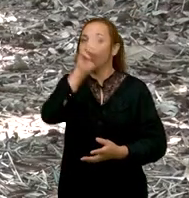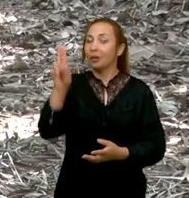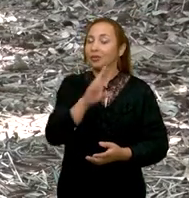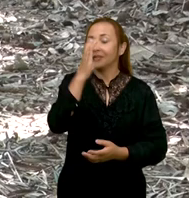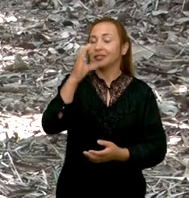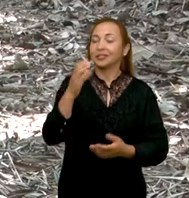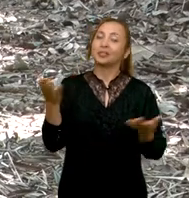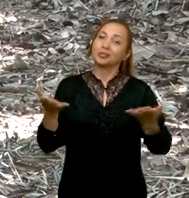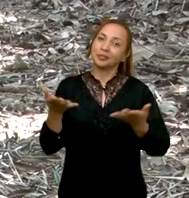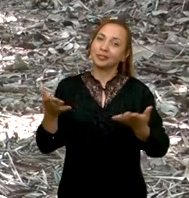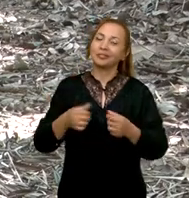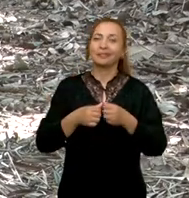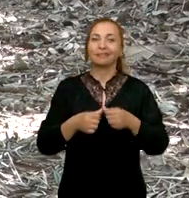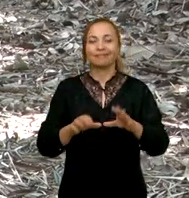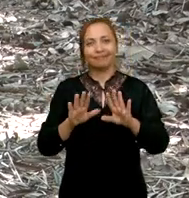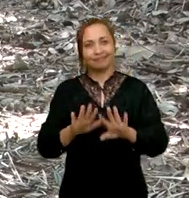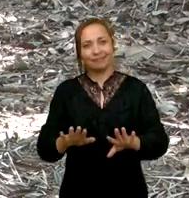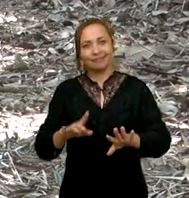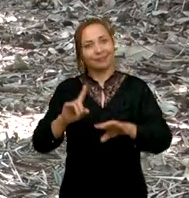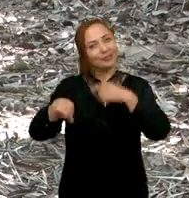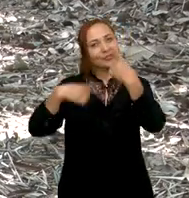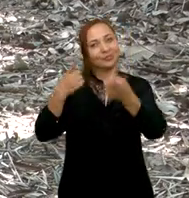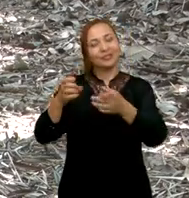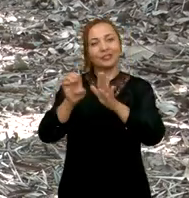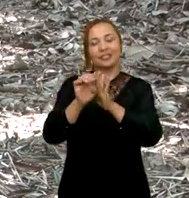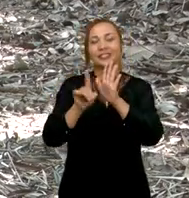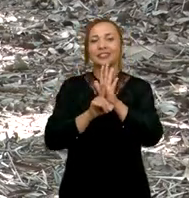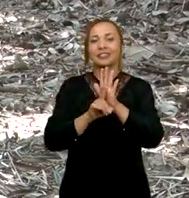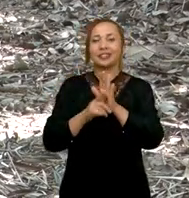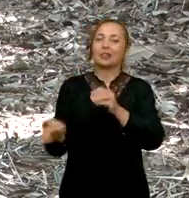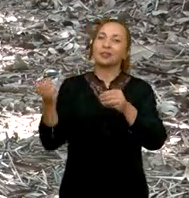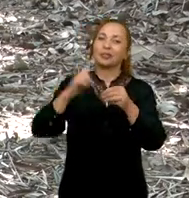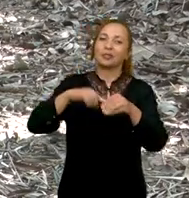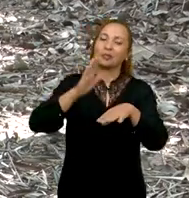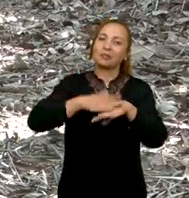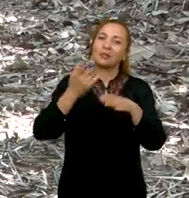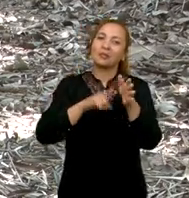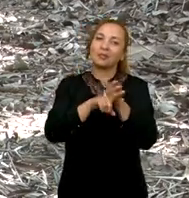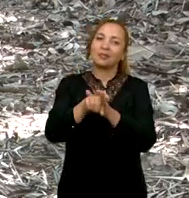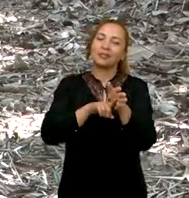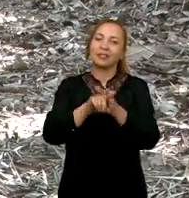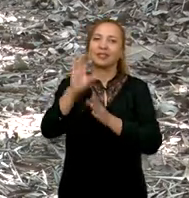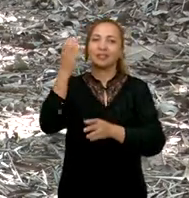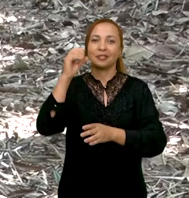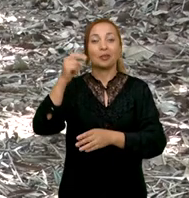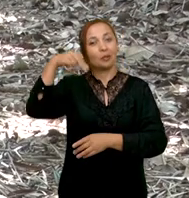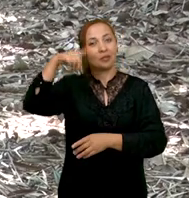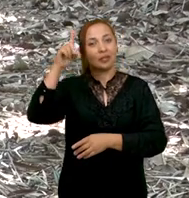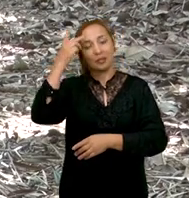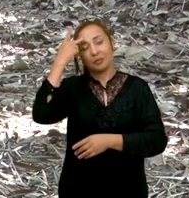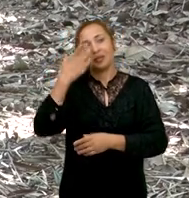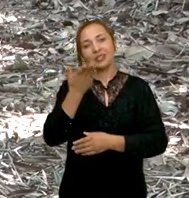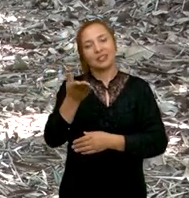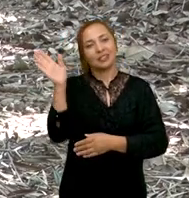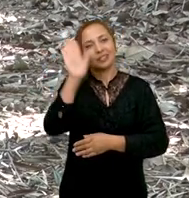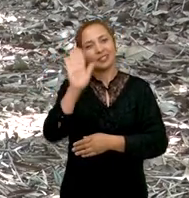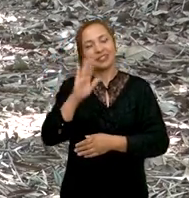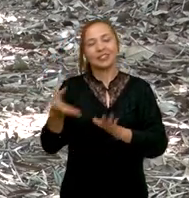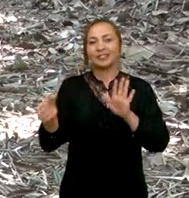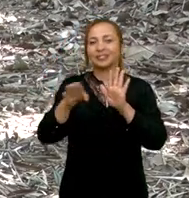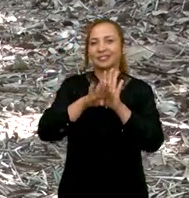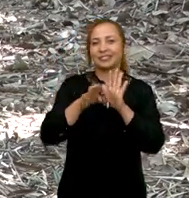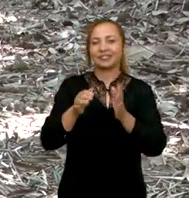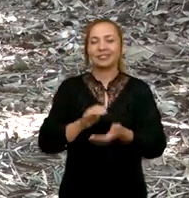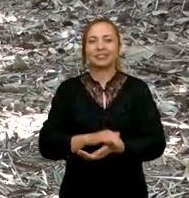E o Univerciência de hoje vai ficando por aqui. Na próxima edição, voltamos com mais pesquisas científicas do Nordeste para você. Tchau,